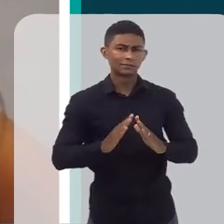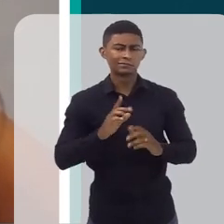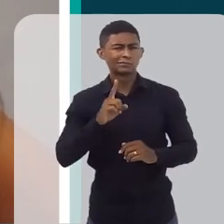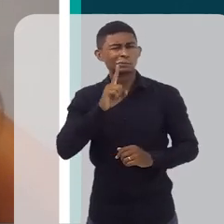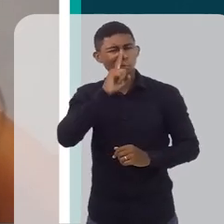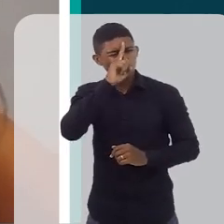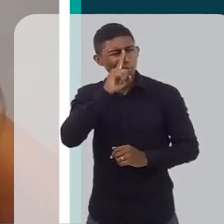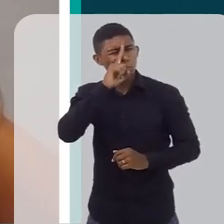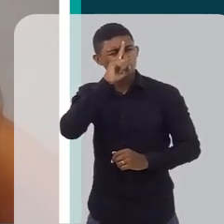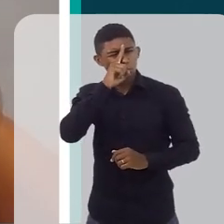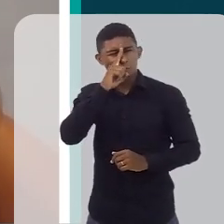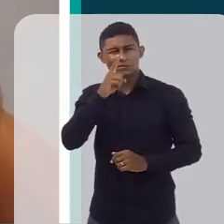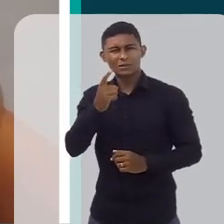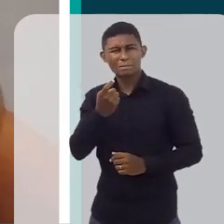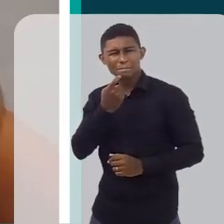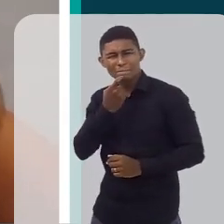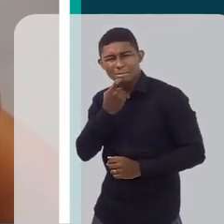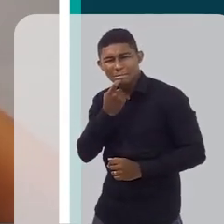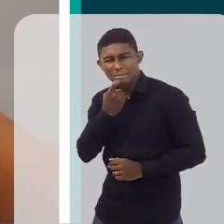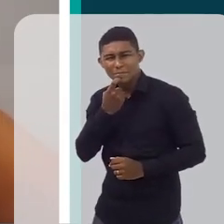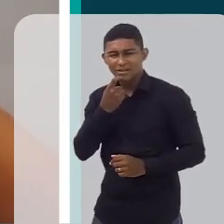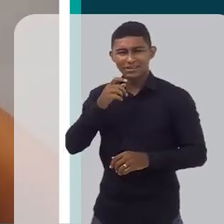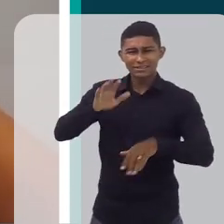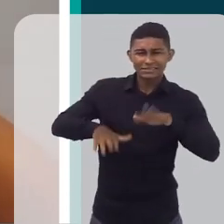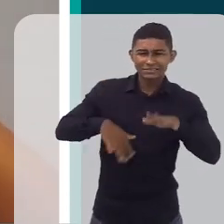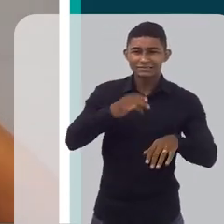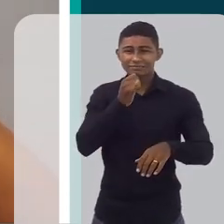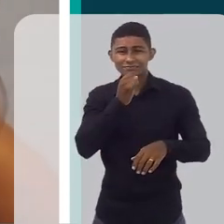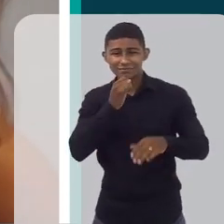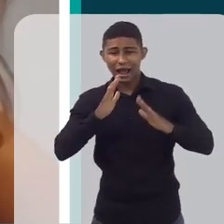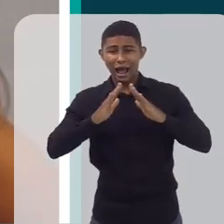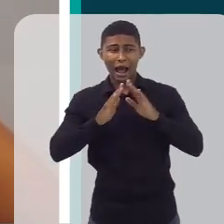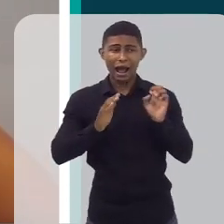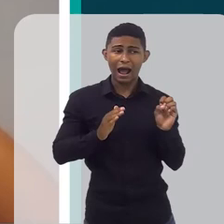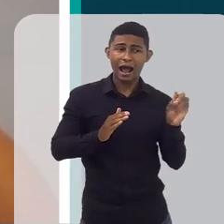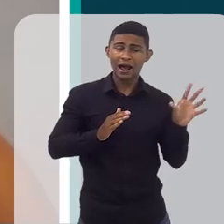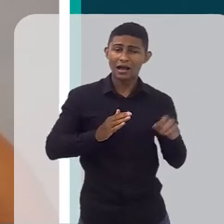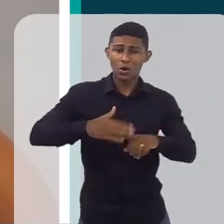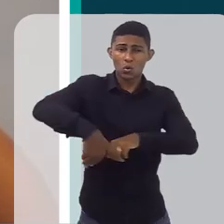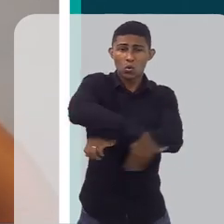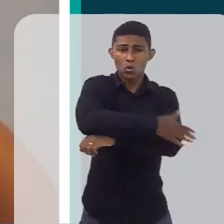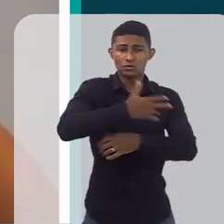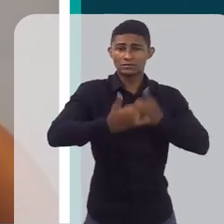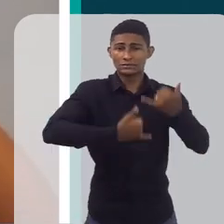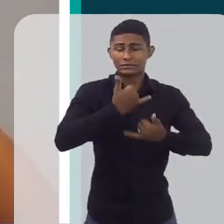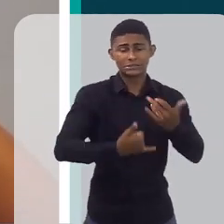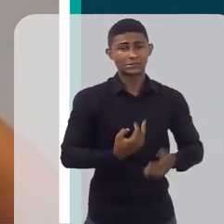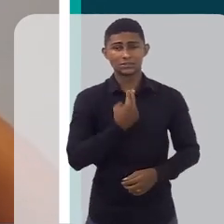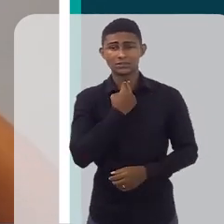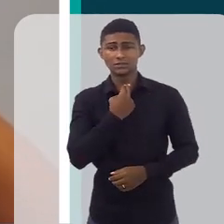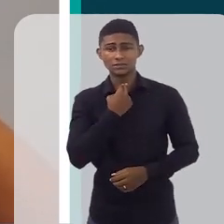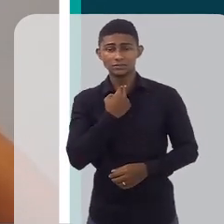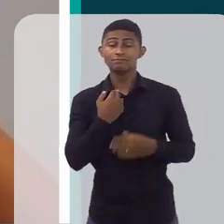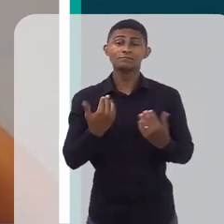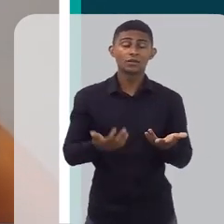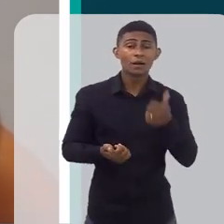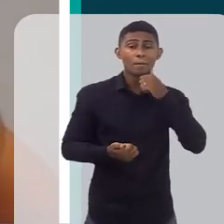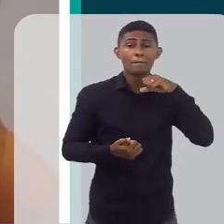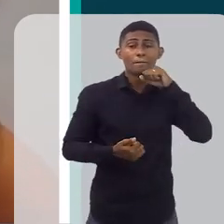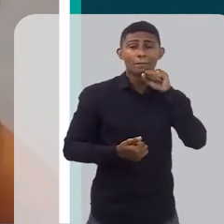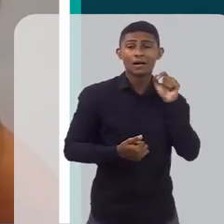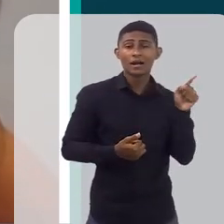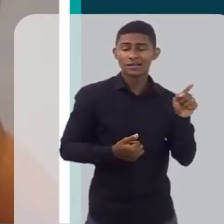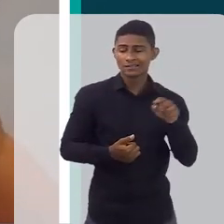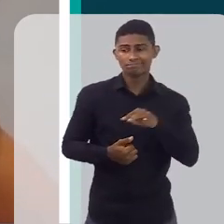perigosos, né? Assim, elas não podem descer, não podem brincar, não podem ir para a rua. Acabam que, por proteção, a